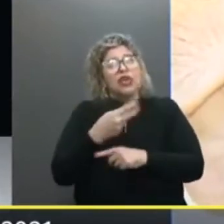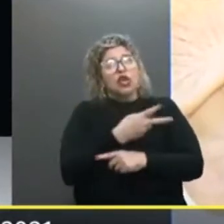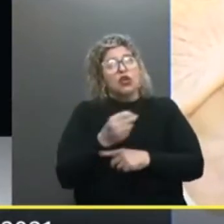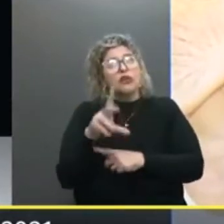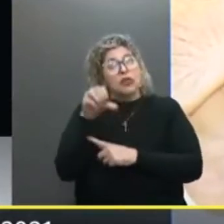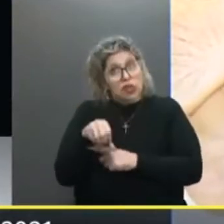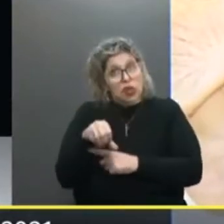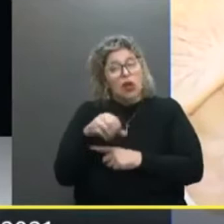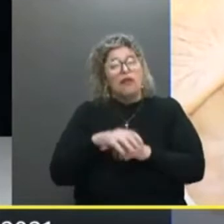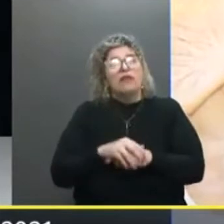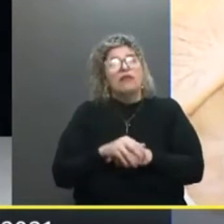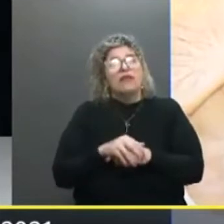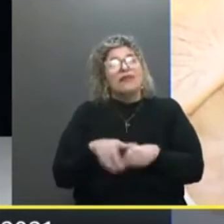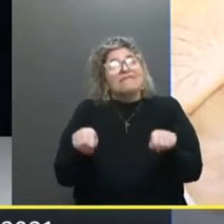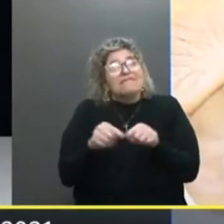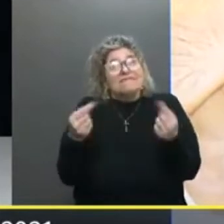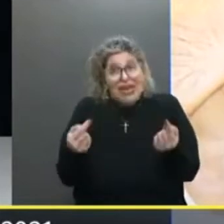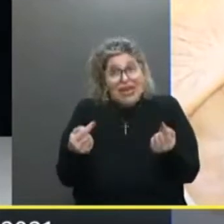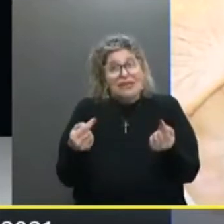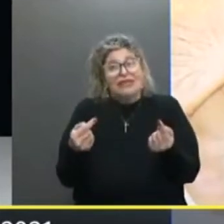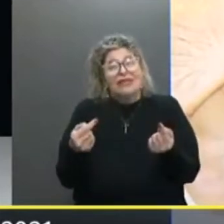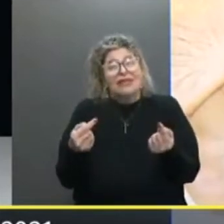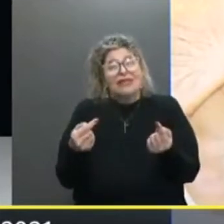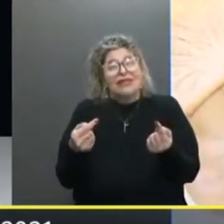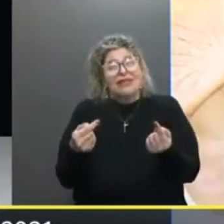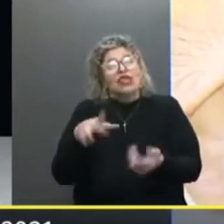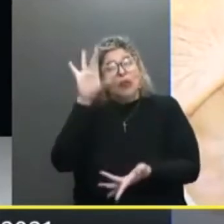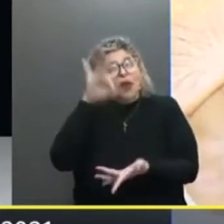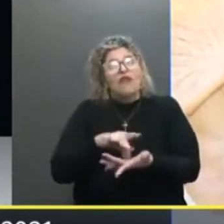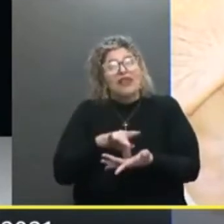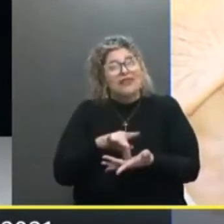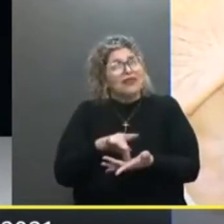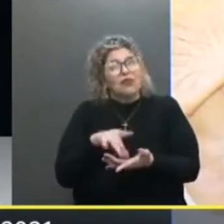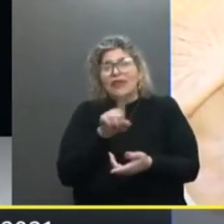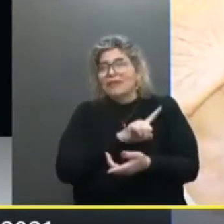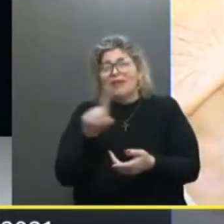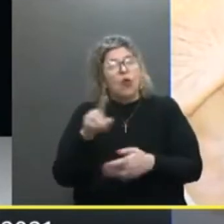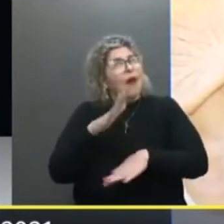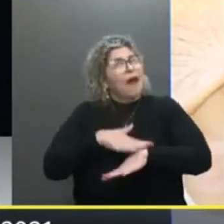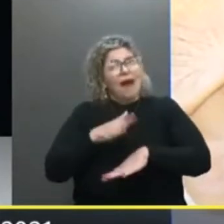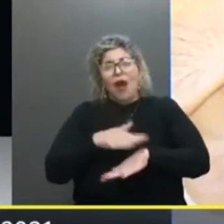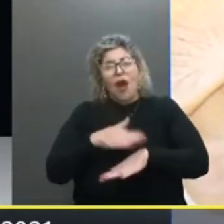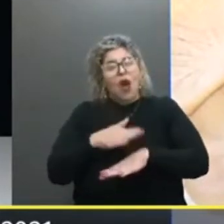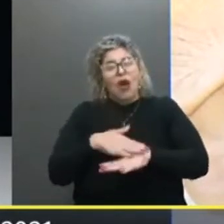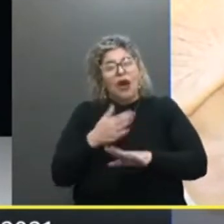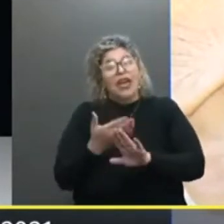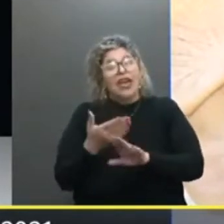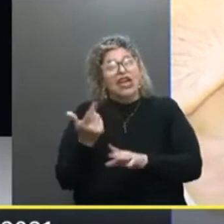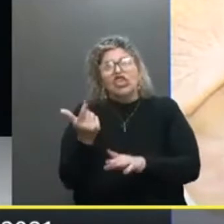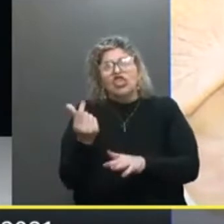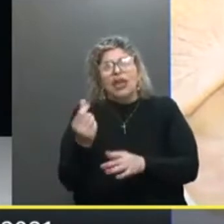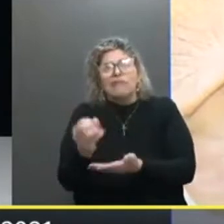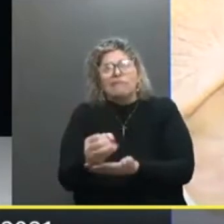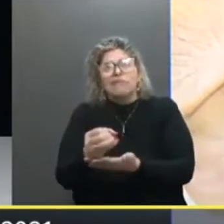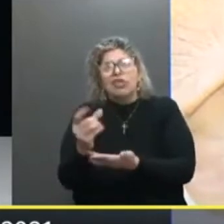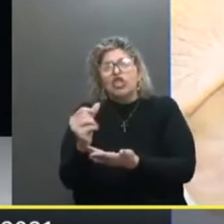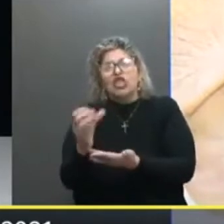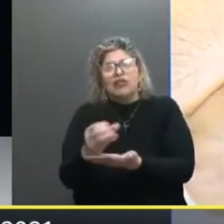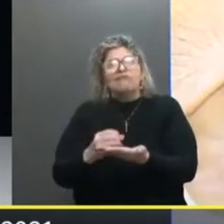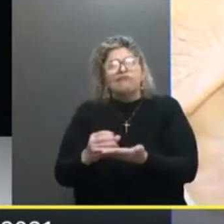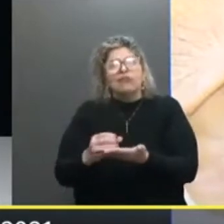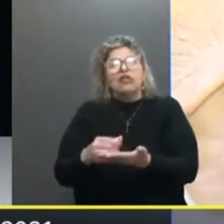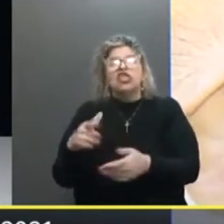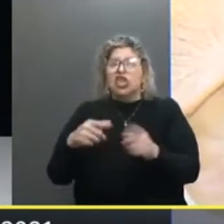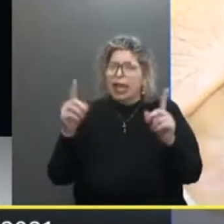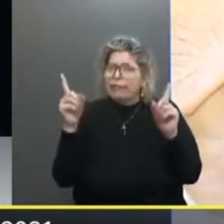2019 Mas Nós temos A convicção De que não é A hora De se retirar Um centavo De um hospital